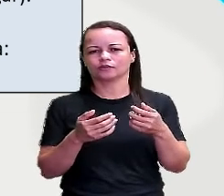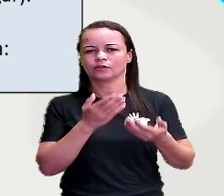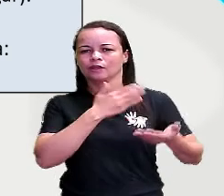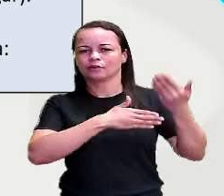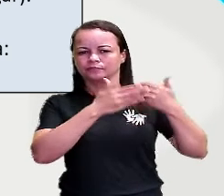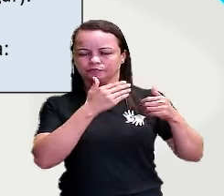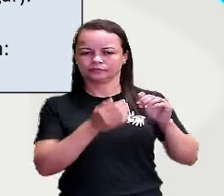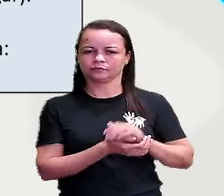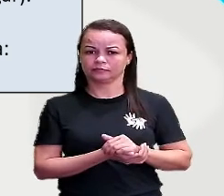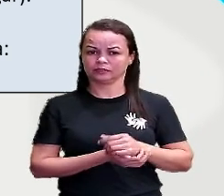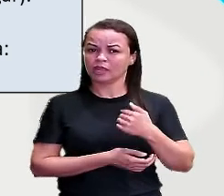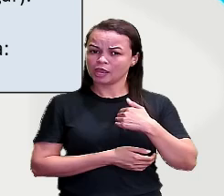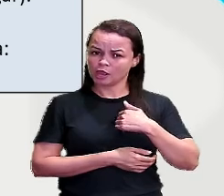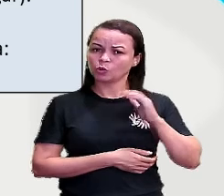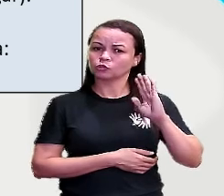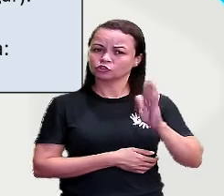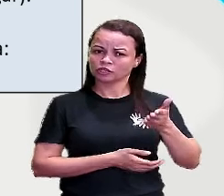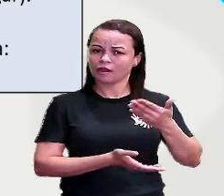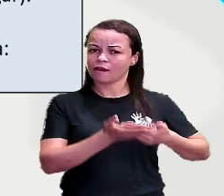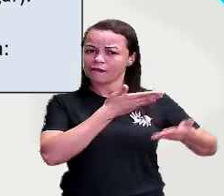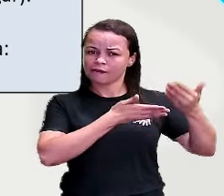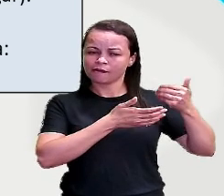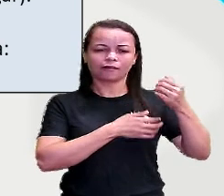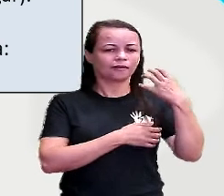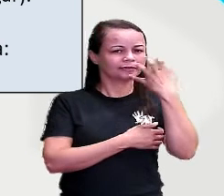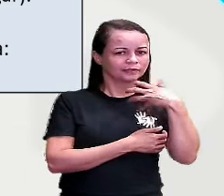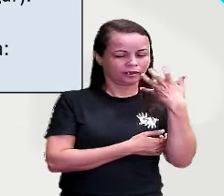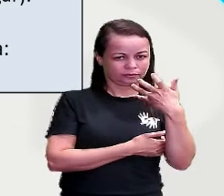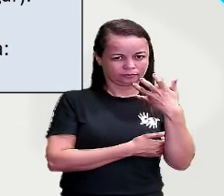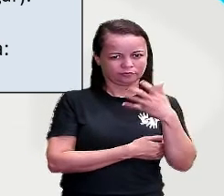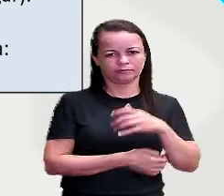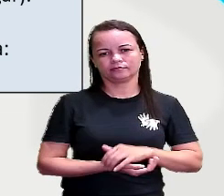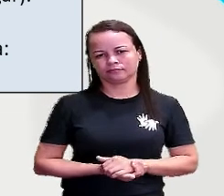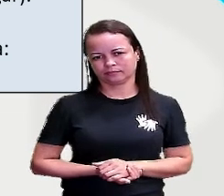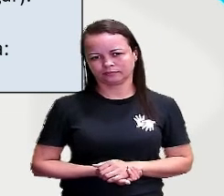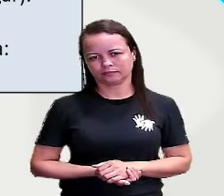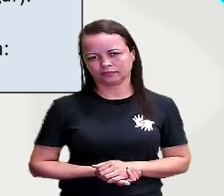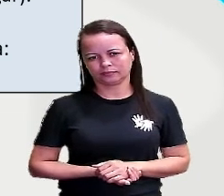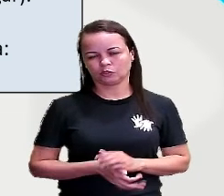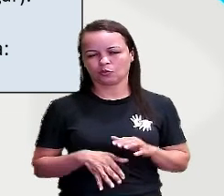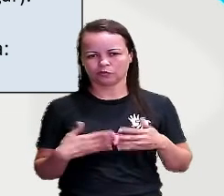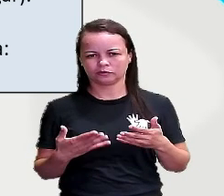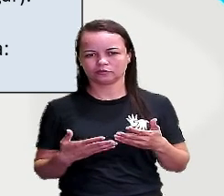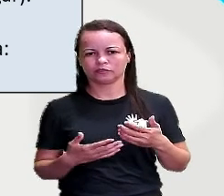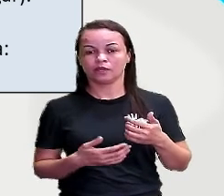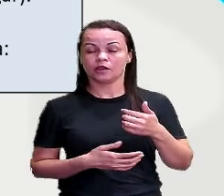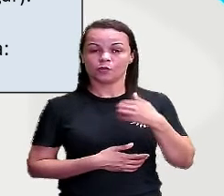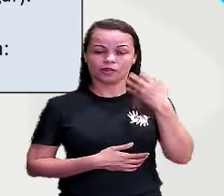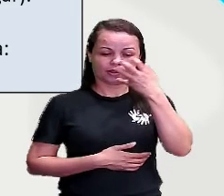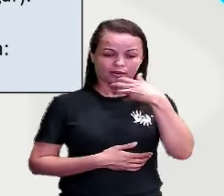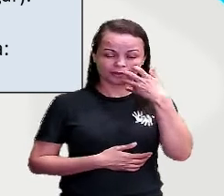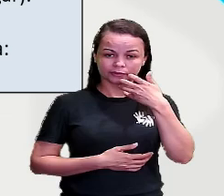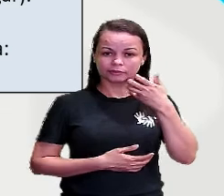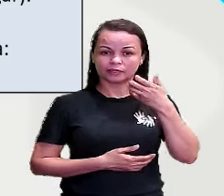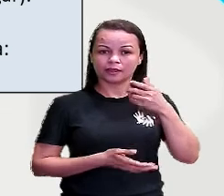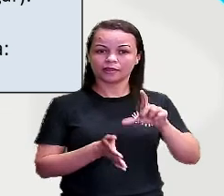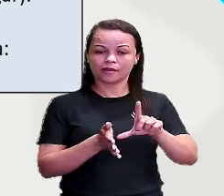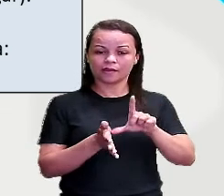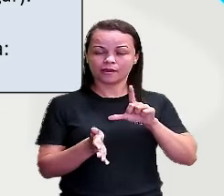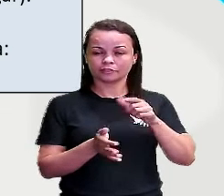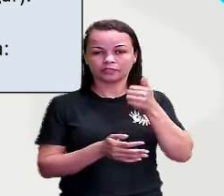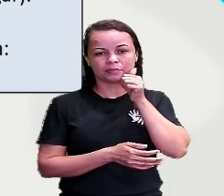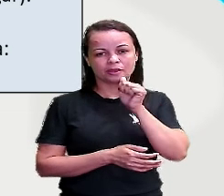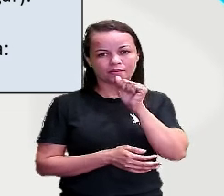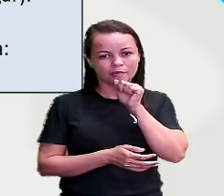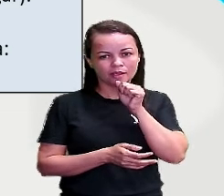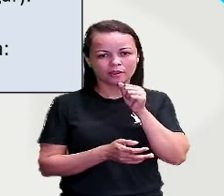Eu já cantara quando a minha mãe chegou. Ou seja, eu cantei antes de a minha mãe chegar. Se a